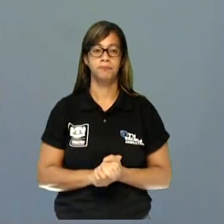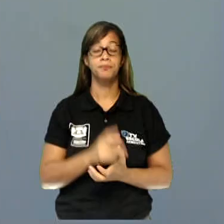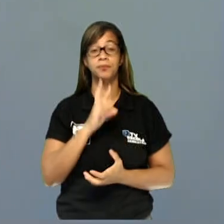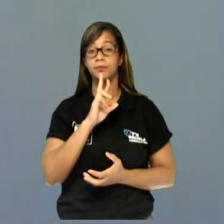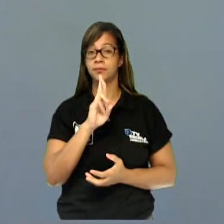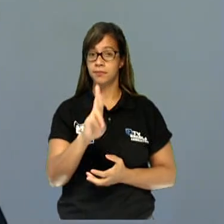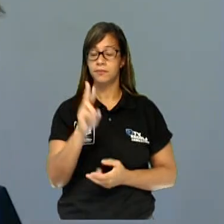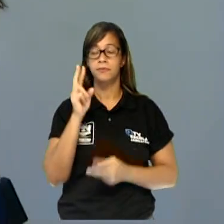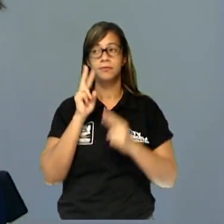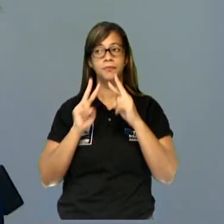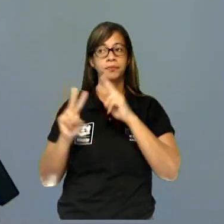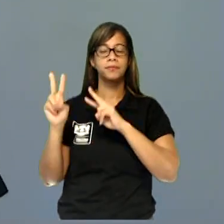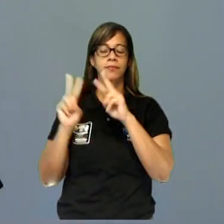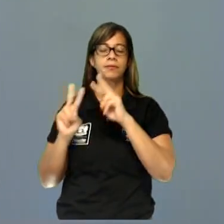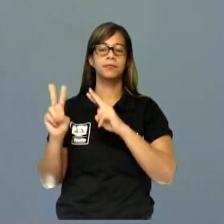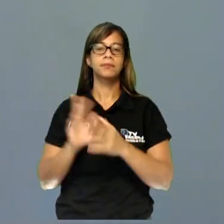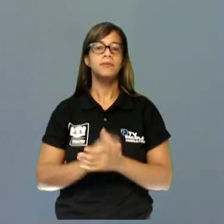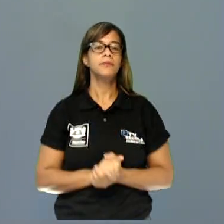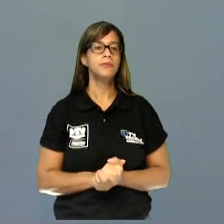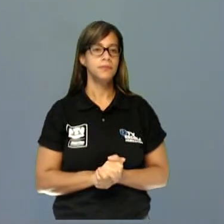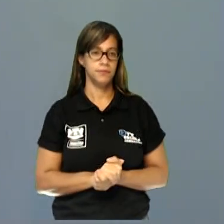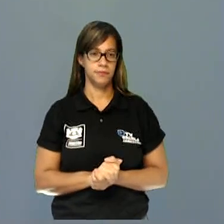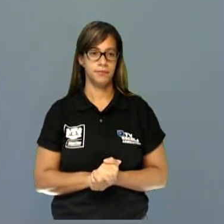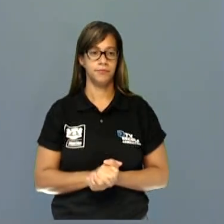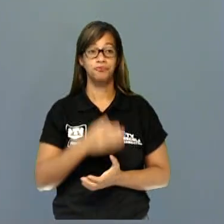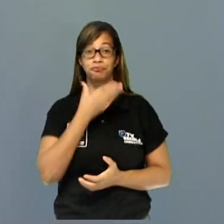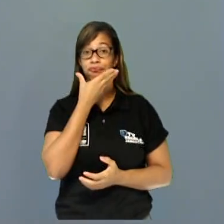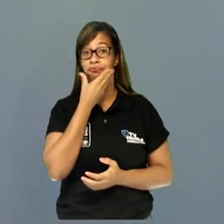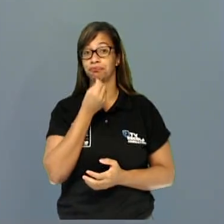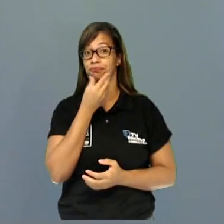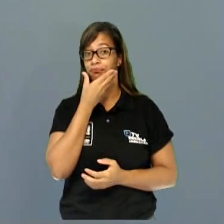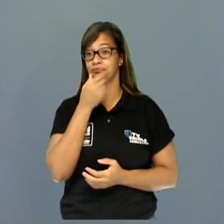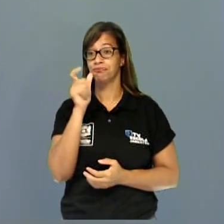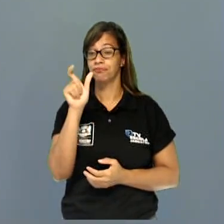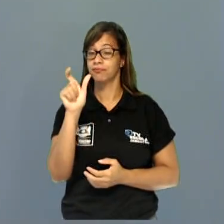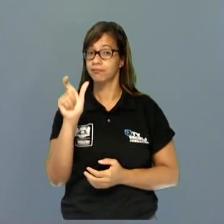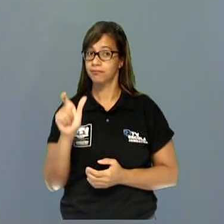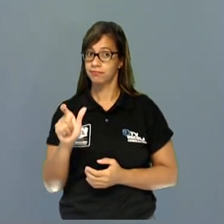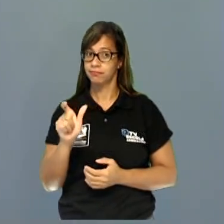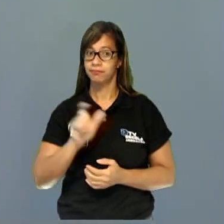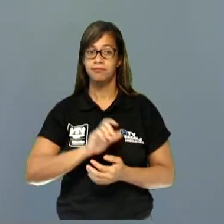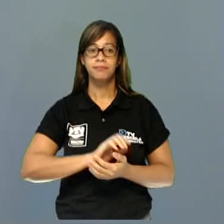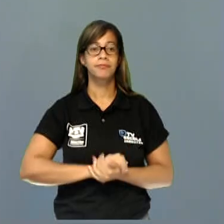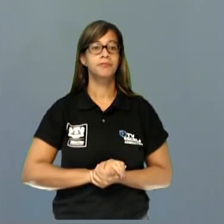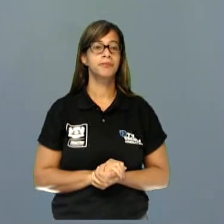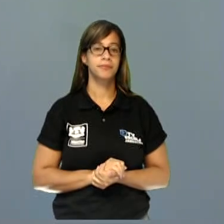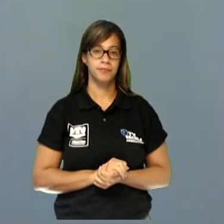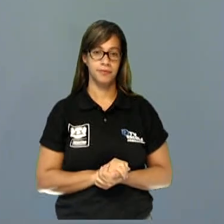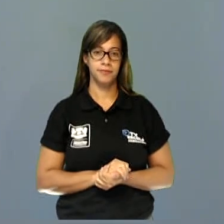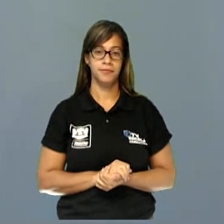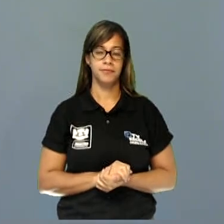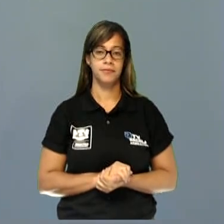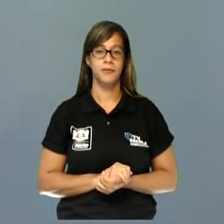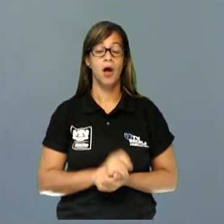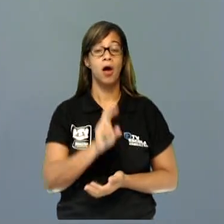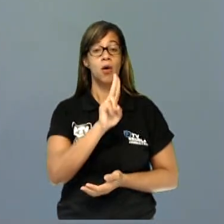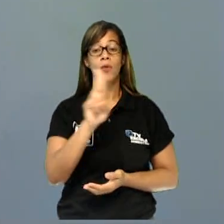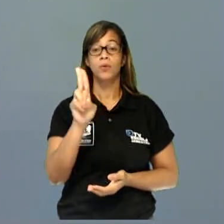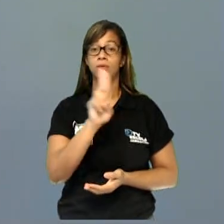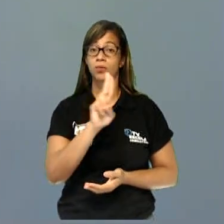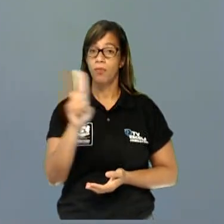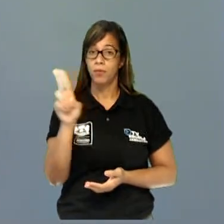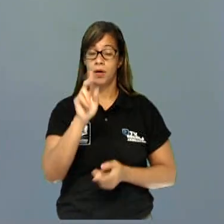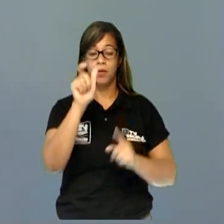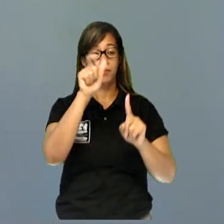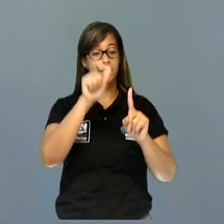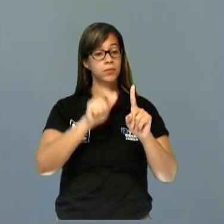Bom, eu trouxe aqui o Indiana Jones como o nome do meu personagem, e descrevi ele um pouquinho,